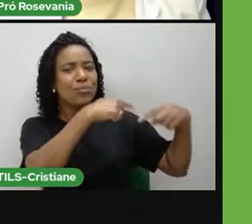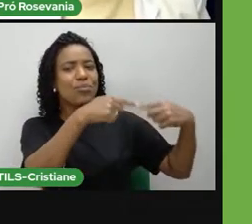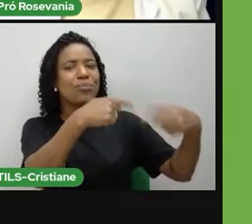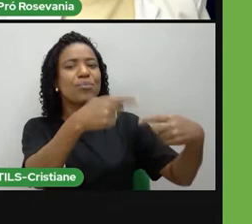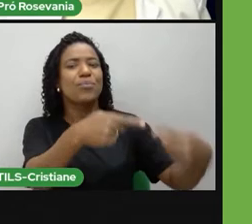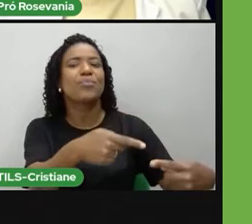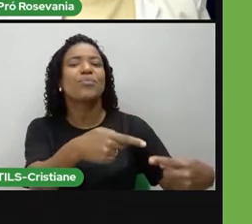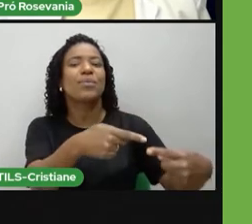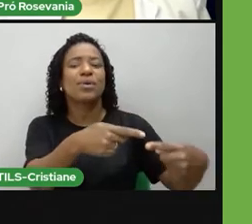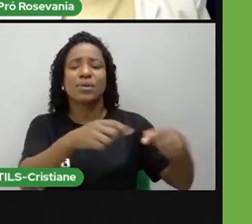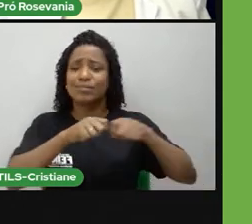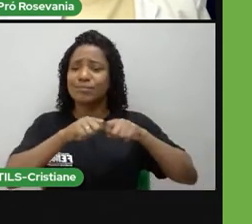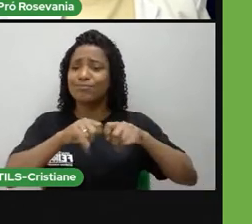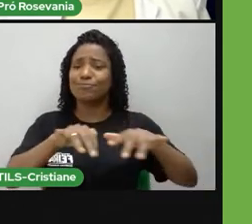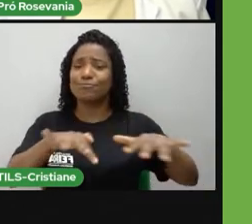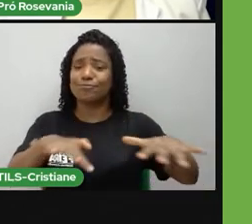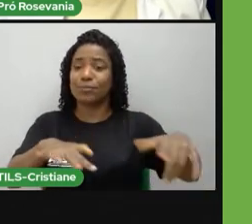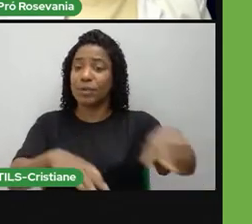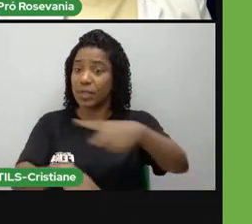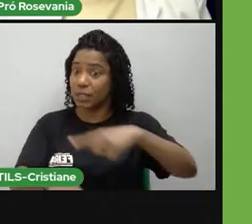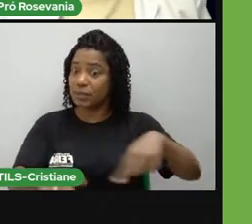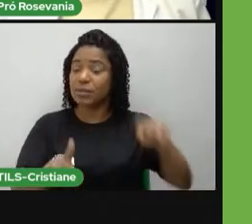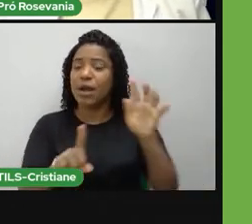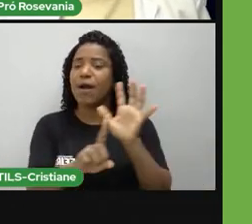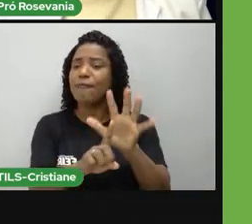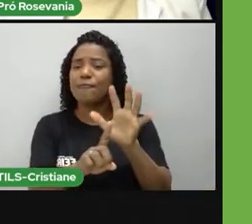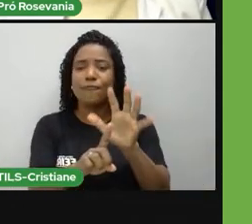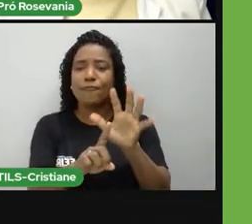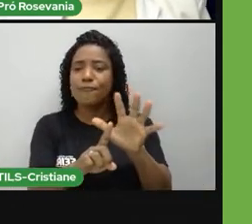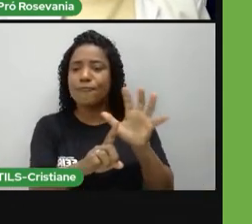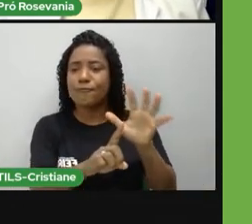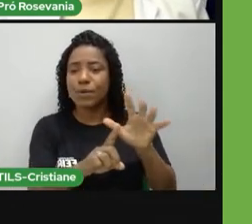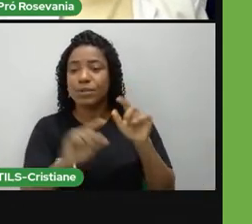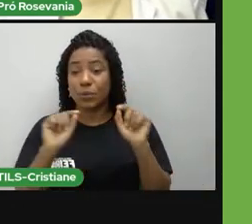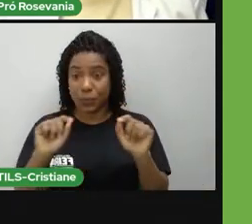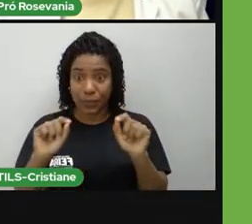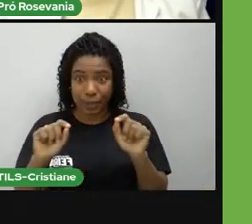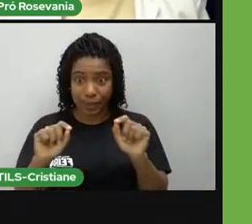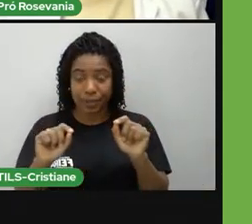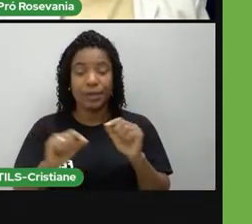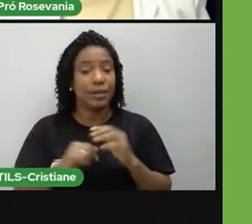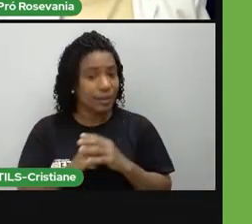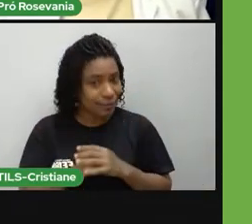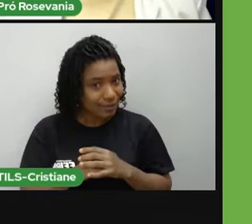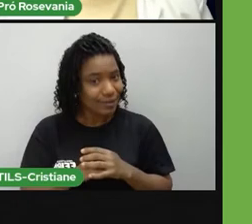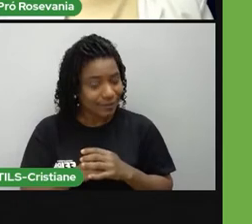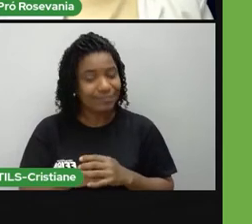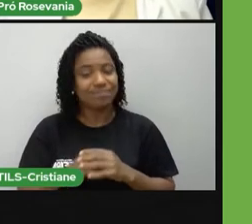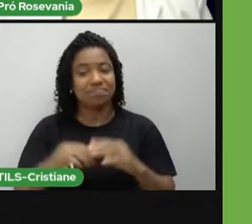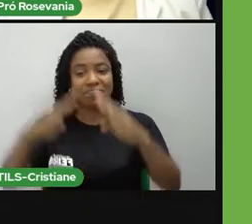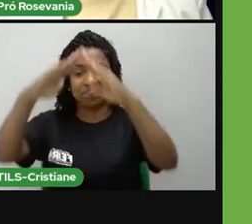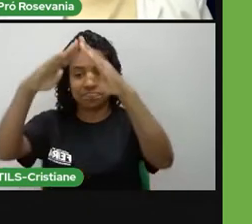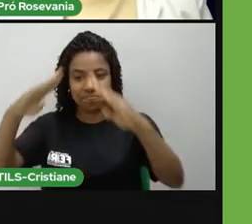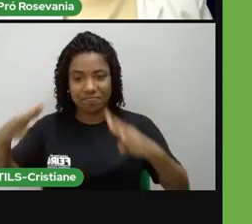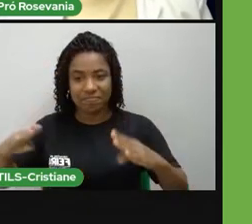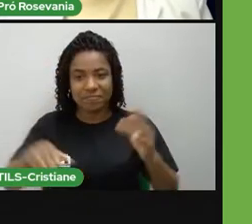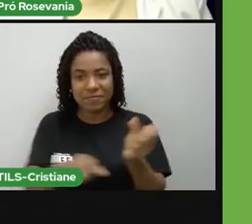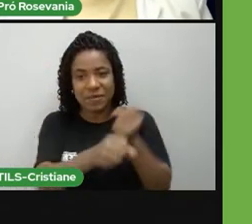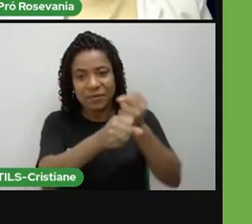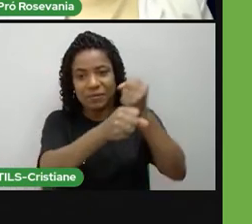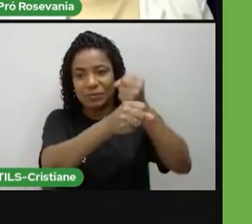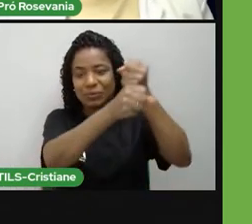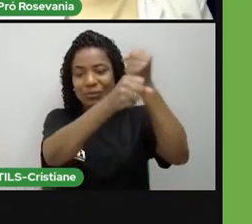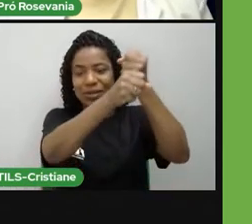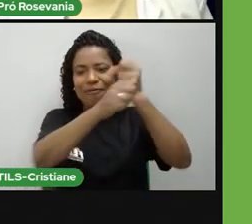muito, muito mesmo na nossa arquitetura. Até hoje nós temos vários prédios, né, baseados, né, na